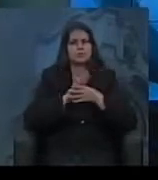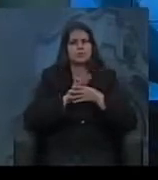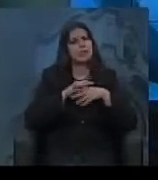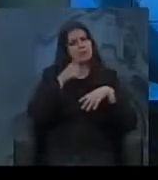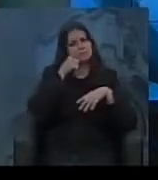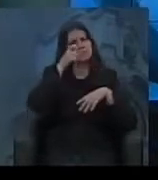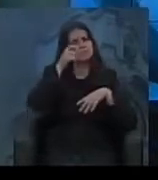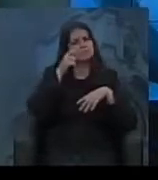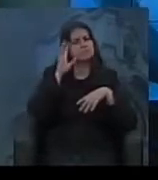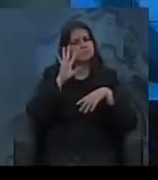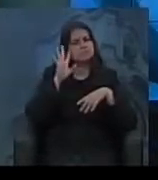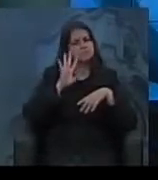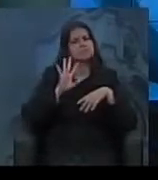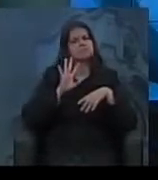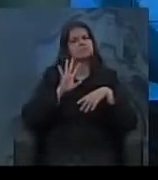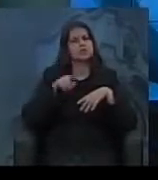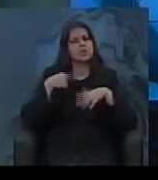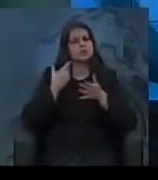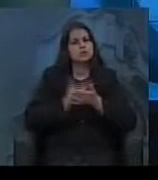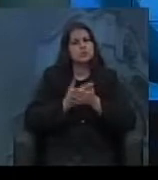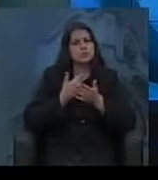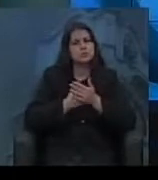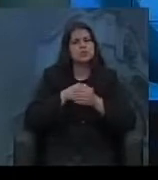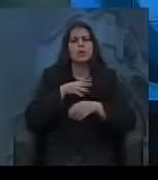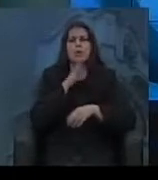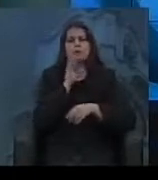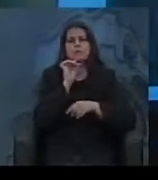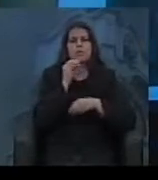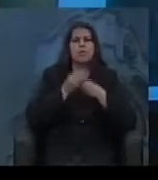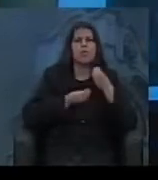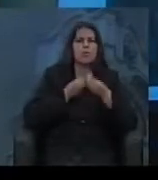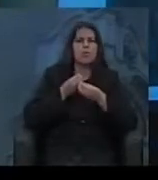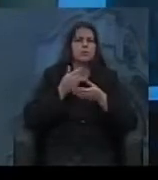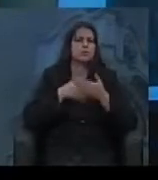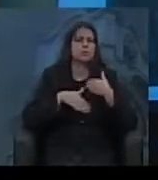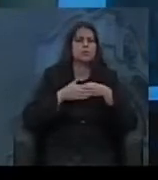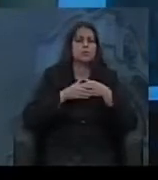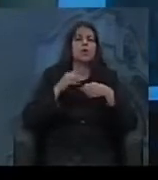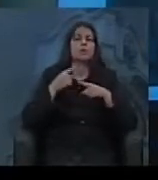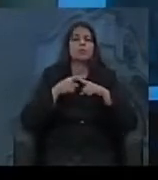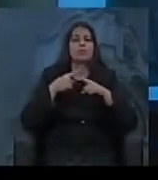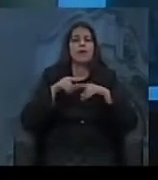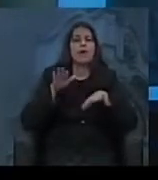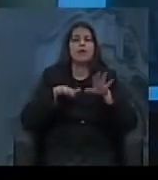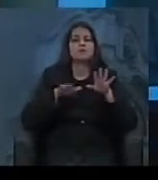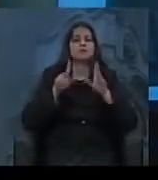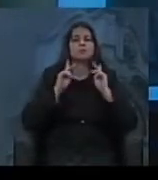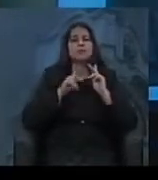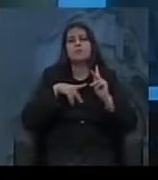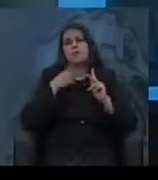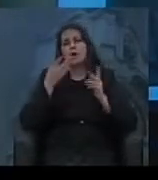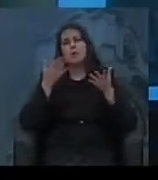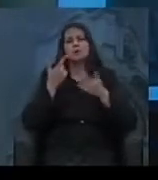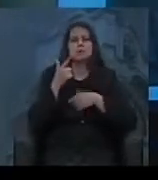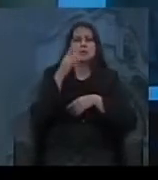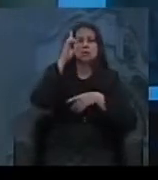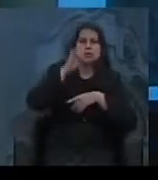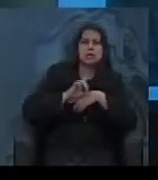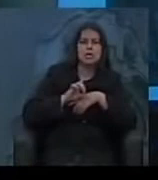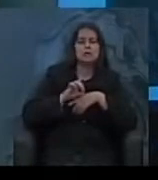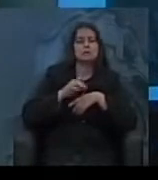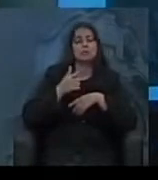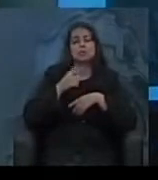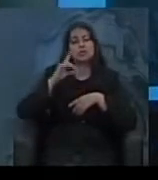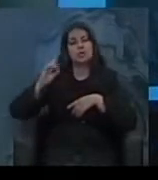é interessante a gente estudar esse contexto e conhecer um pouco a linhagem, toda partidária, porque muitas vezes se fala que hoje não tem direito à esquerda,